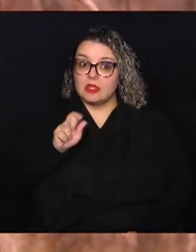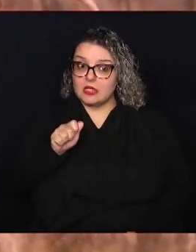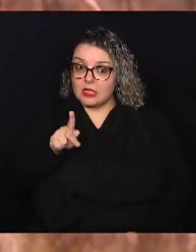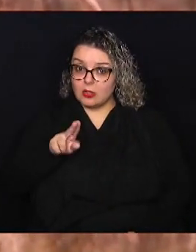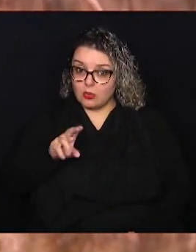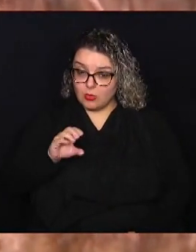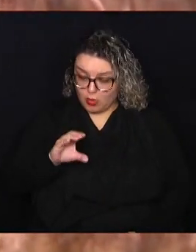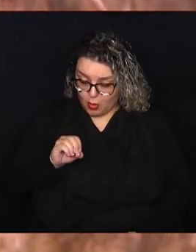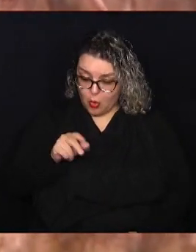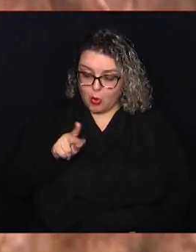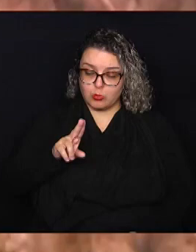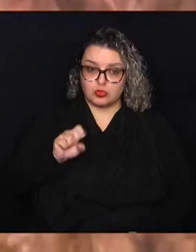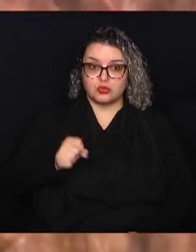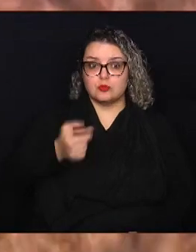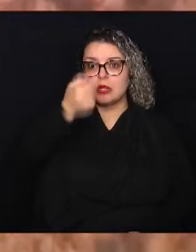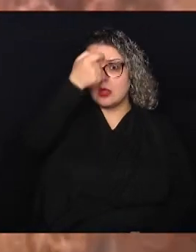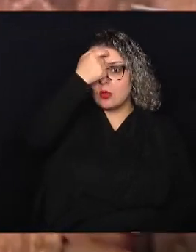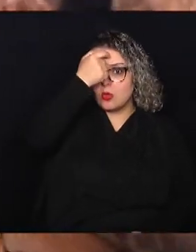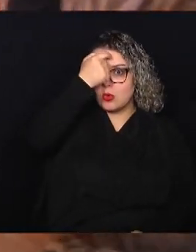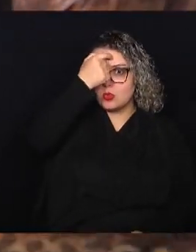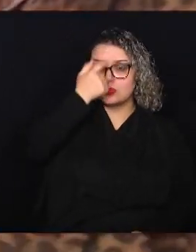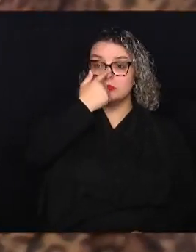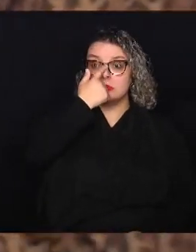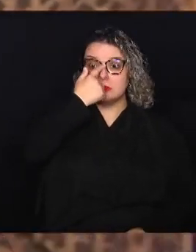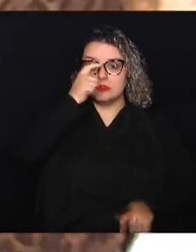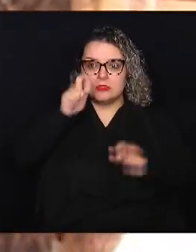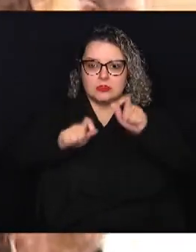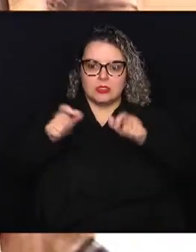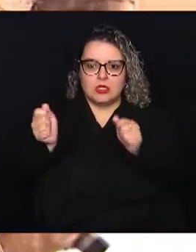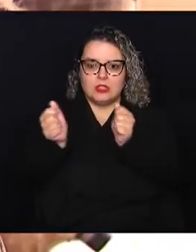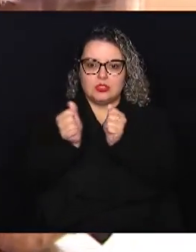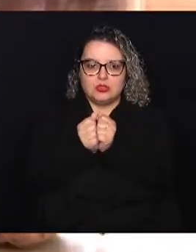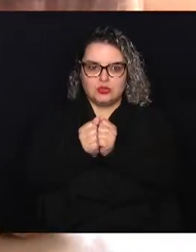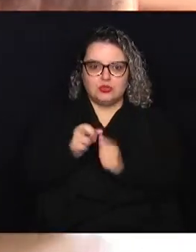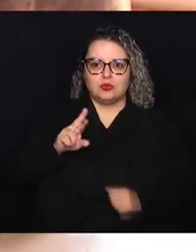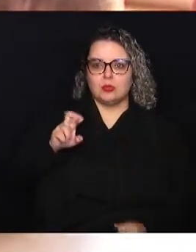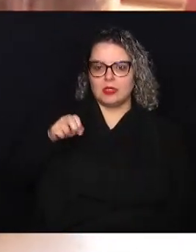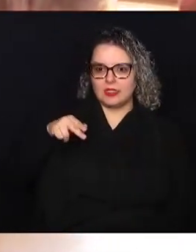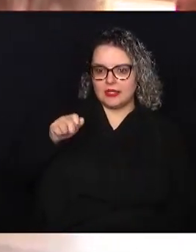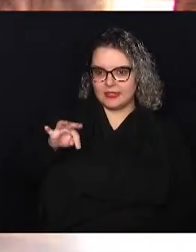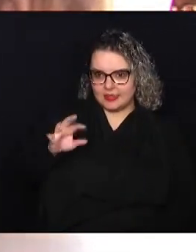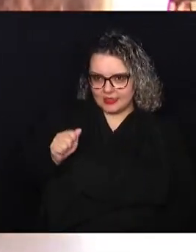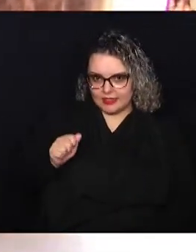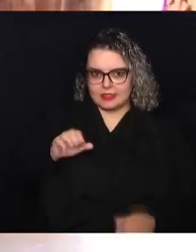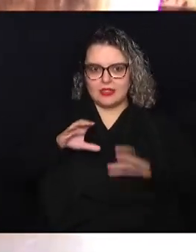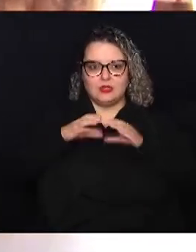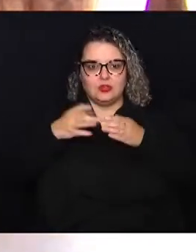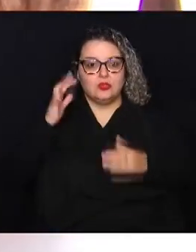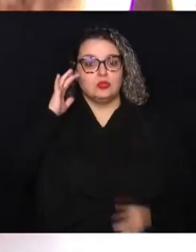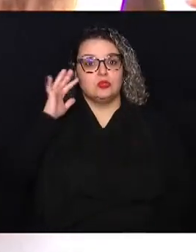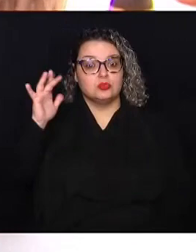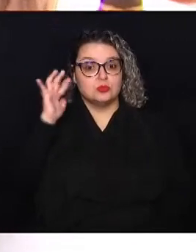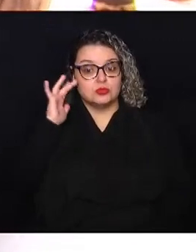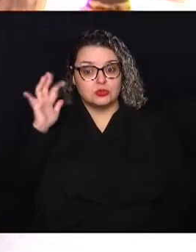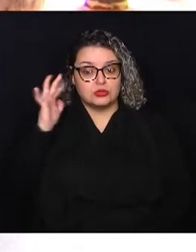para conscientizar as pessoas. Estou aqui com a Renata Sassi, do Grupo Sonhe,